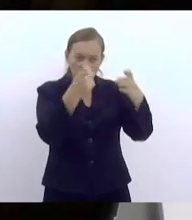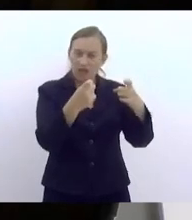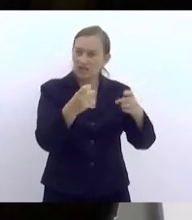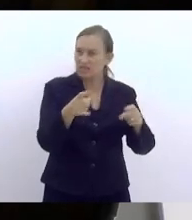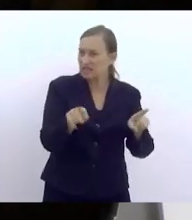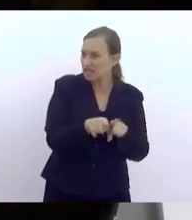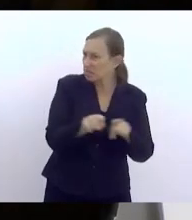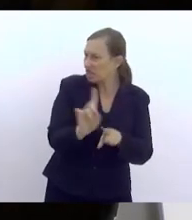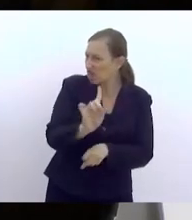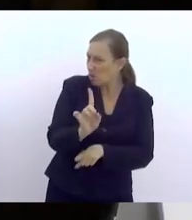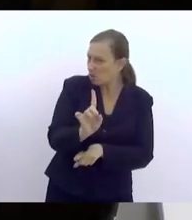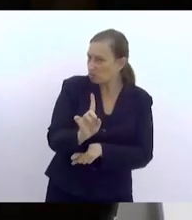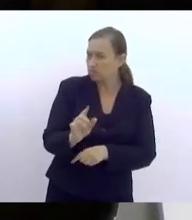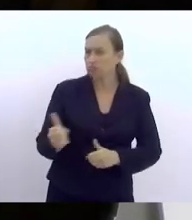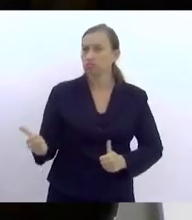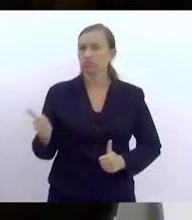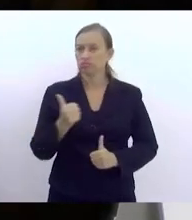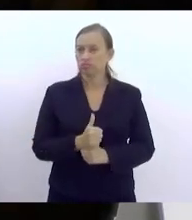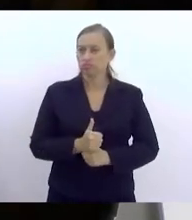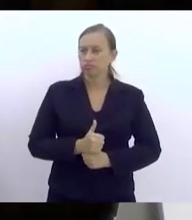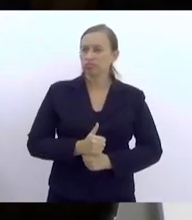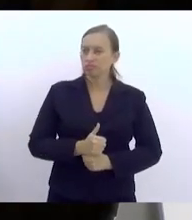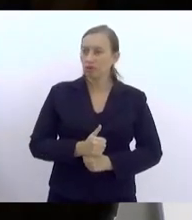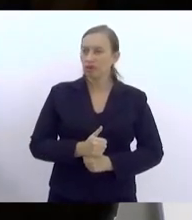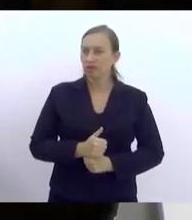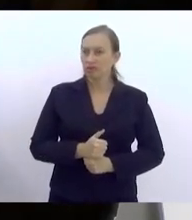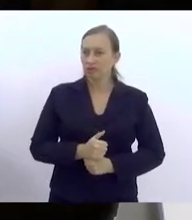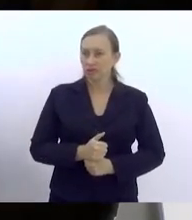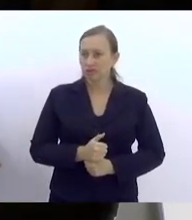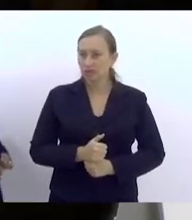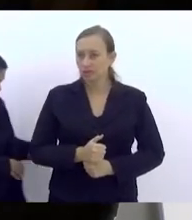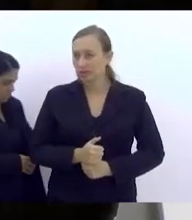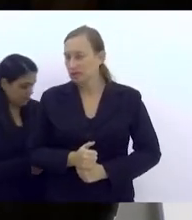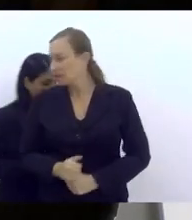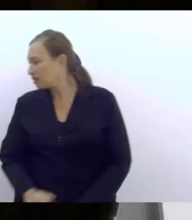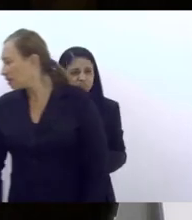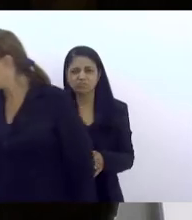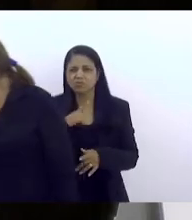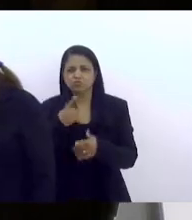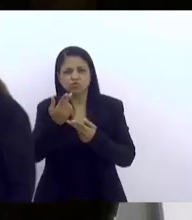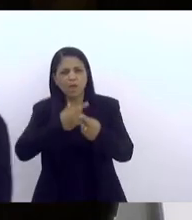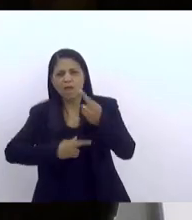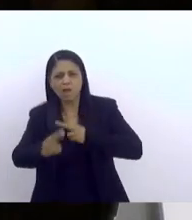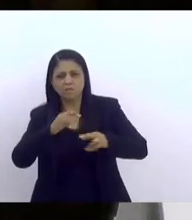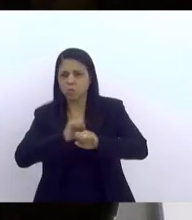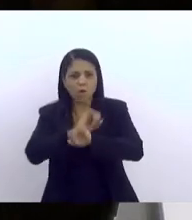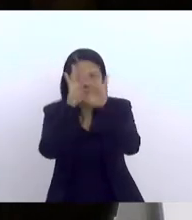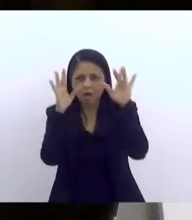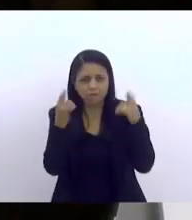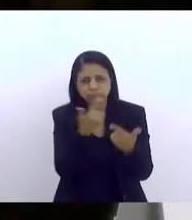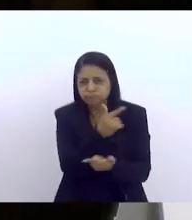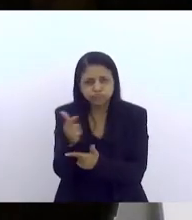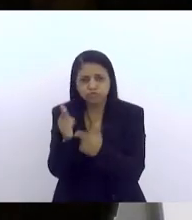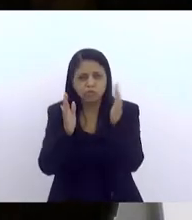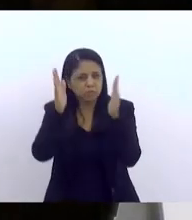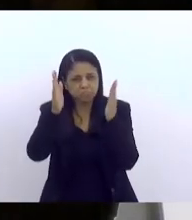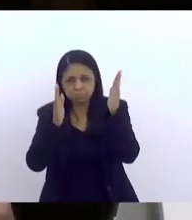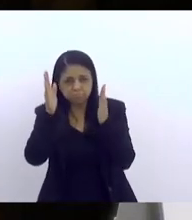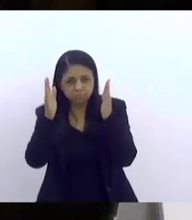Não havia, talvez, uma correlação tão clara naquele período dessa relação da